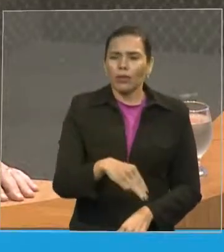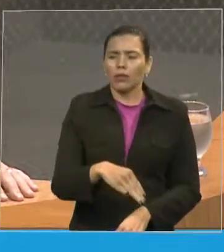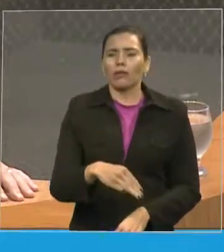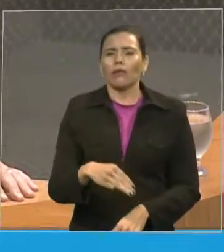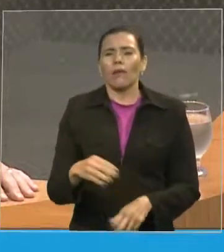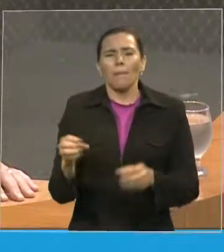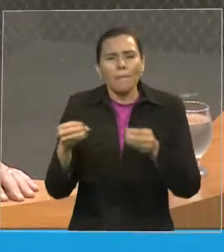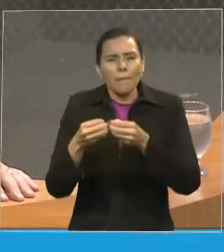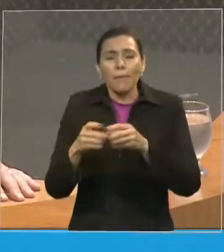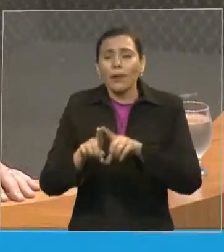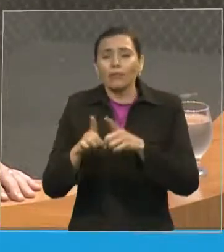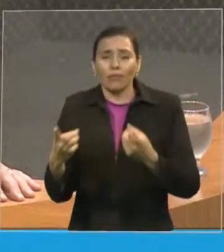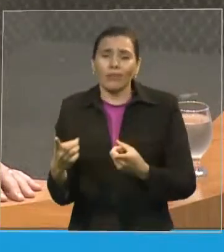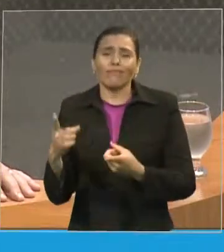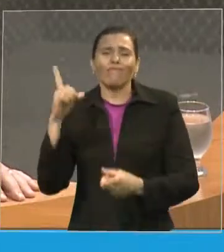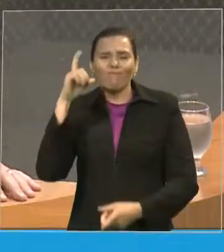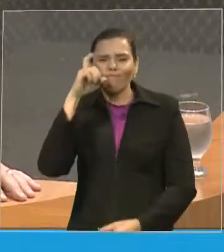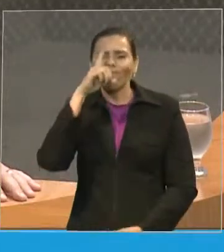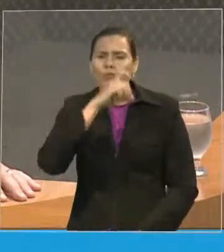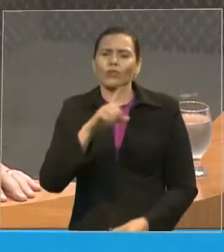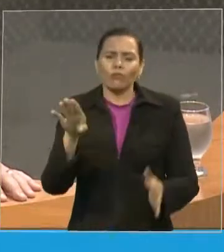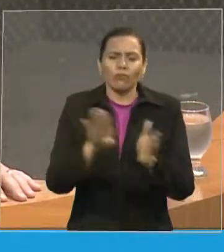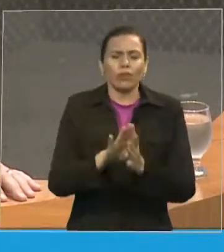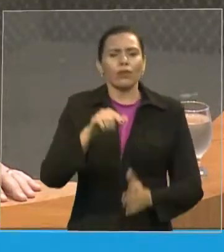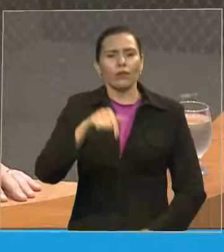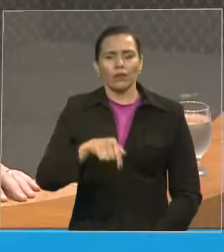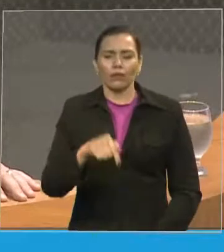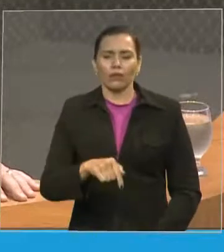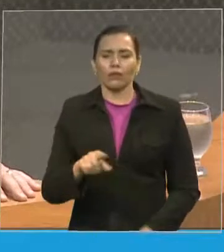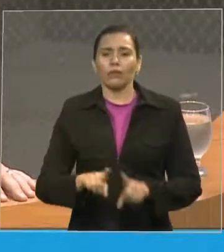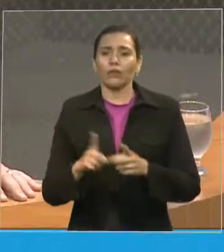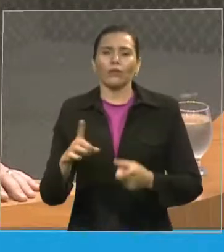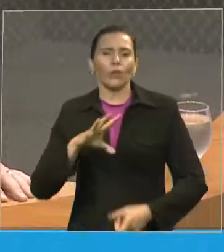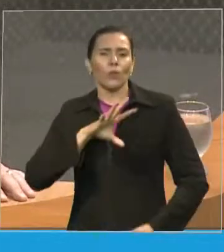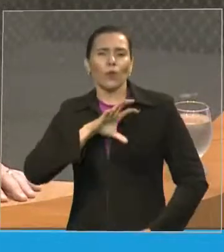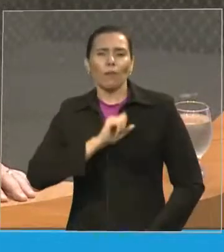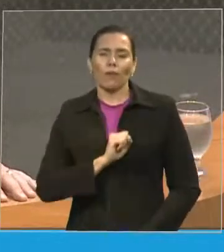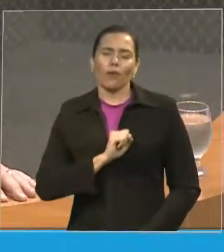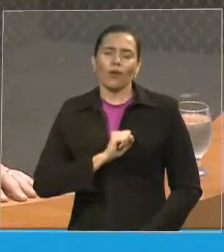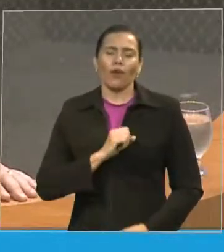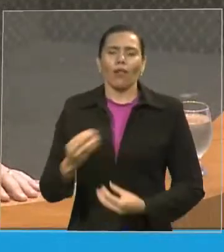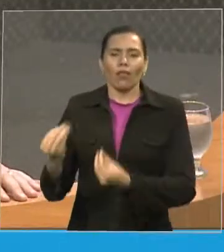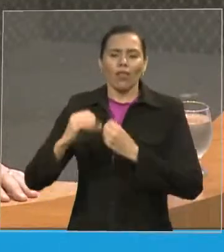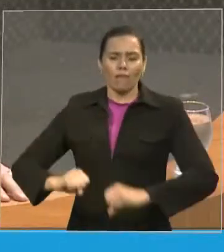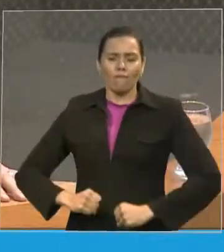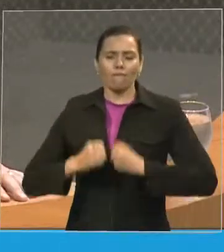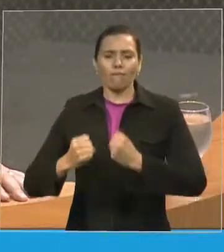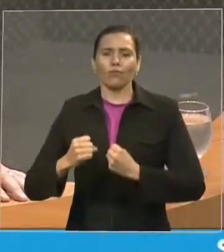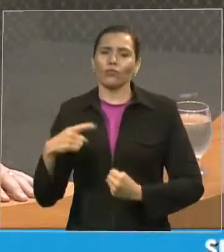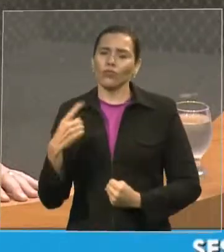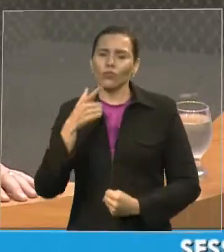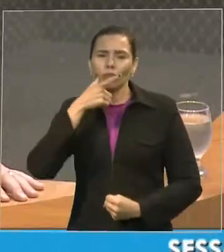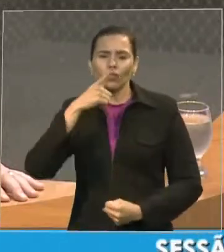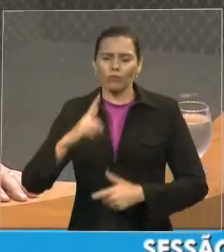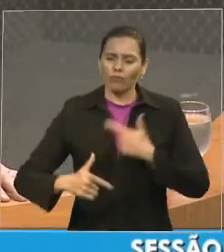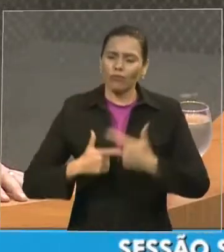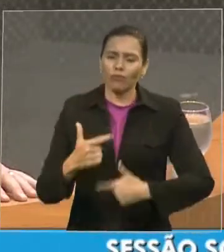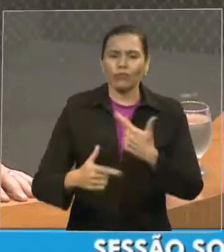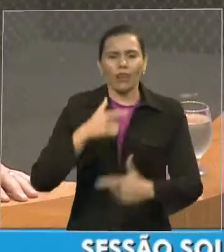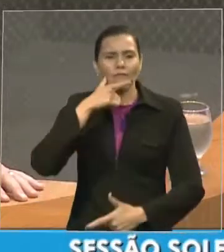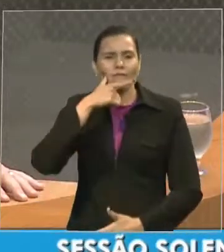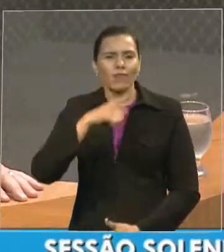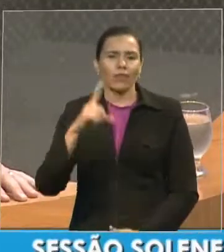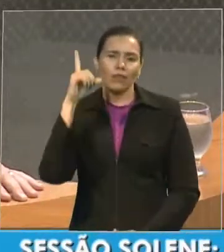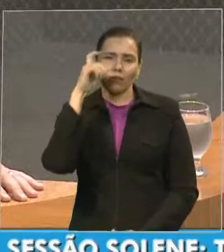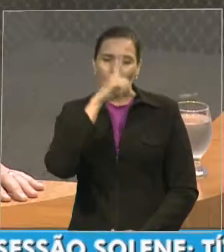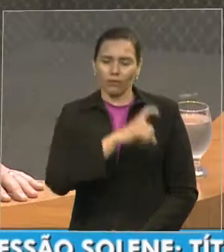pouco contra a mão. Mas o amor transpõe todos os limites, todas as distâncias, todas as diversidades. Nós